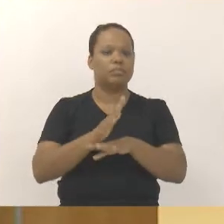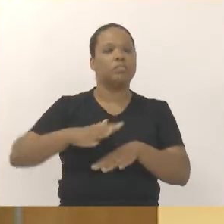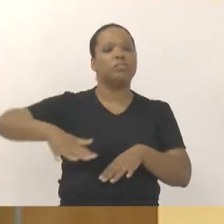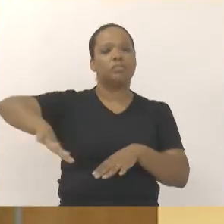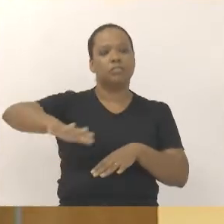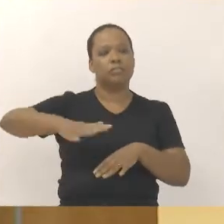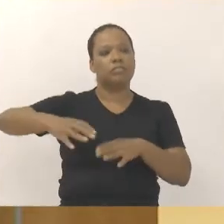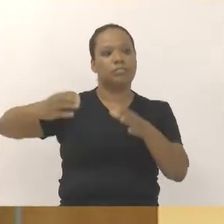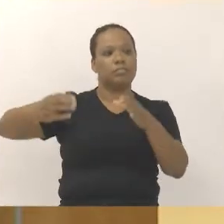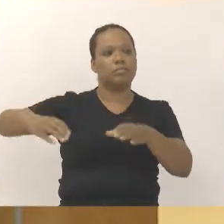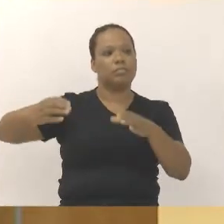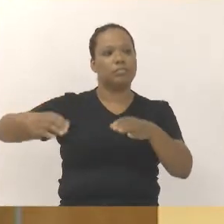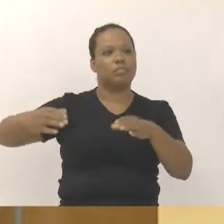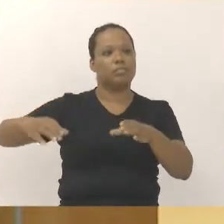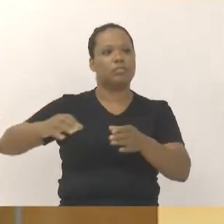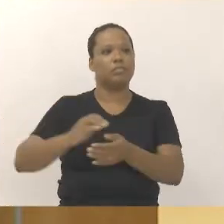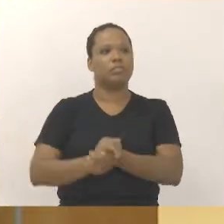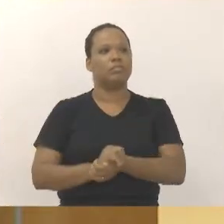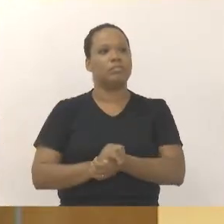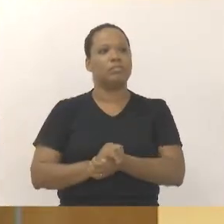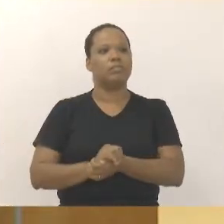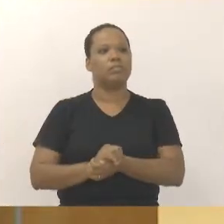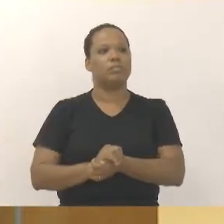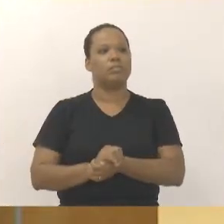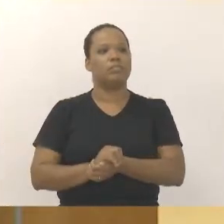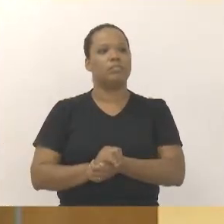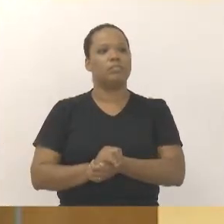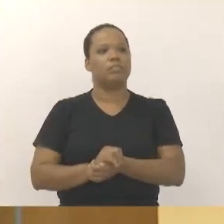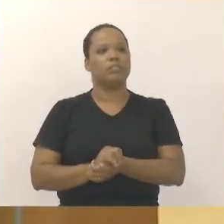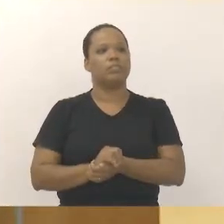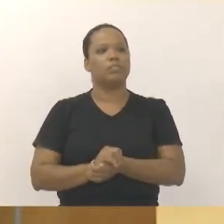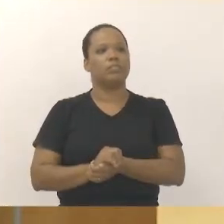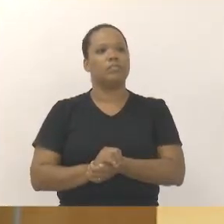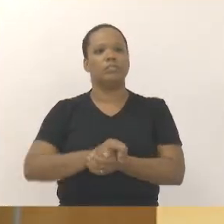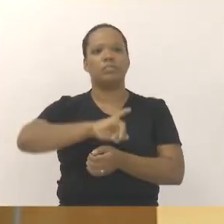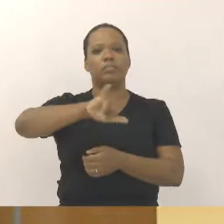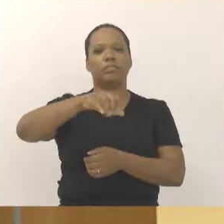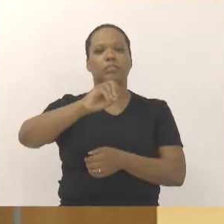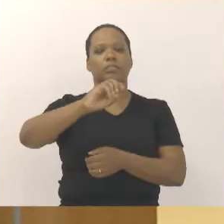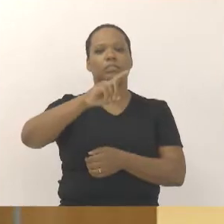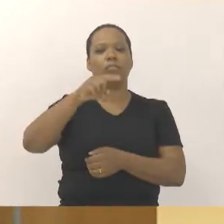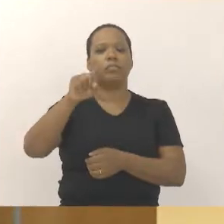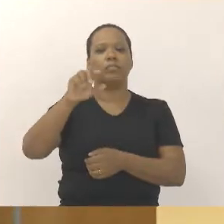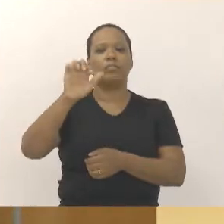daquela região ali da rua João Feliciano.